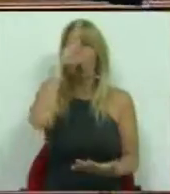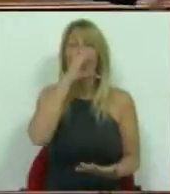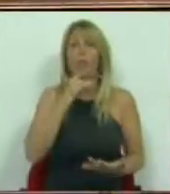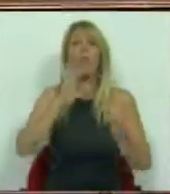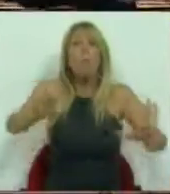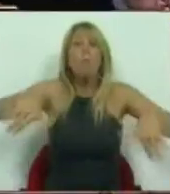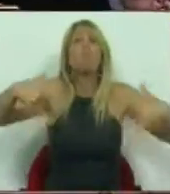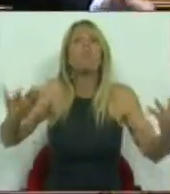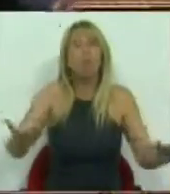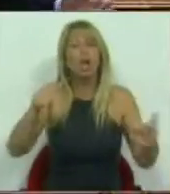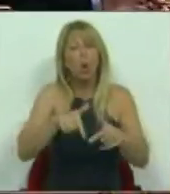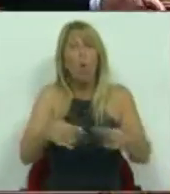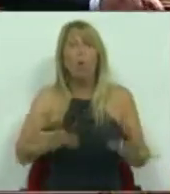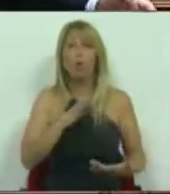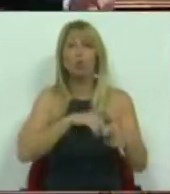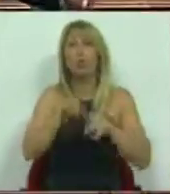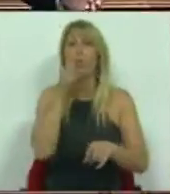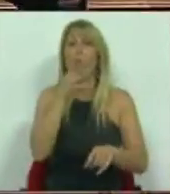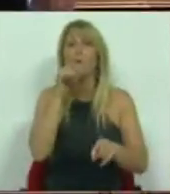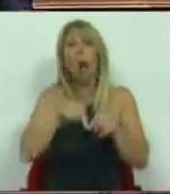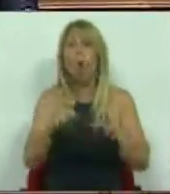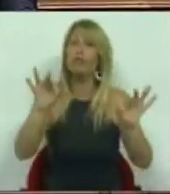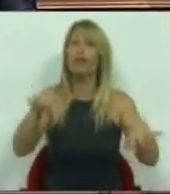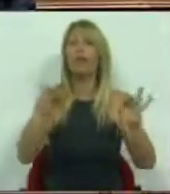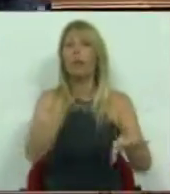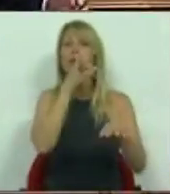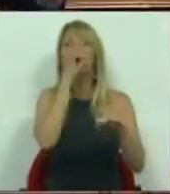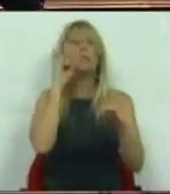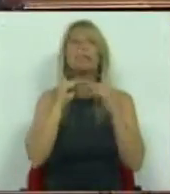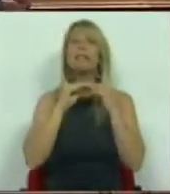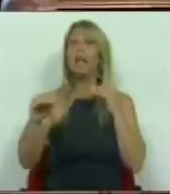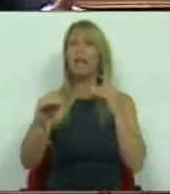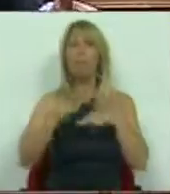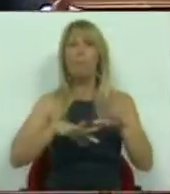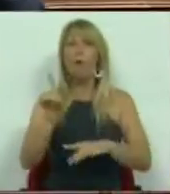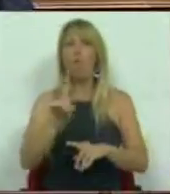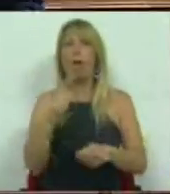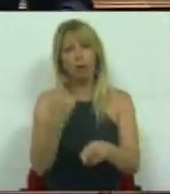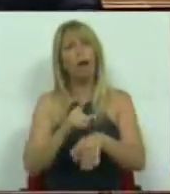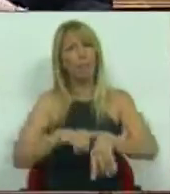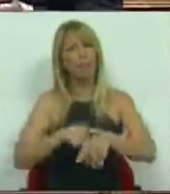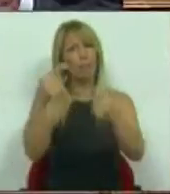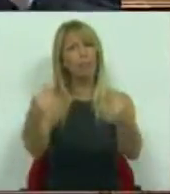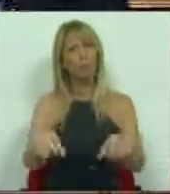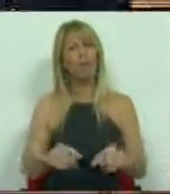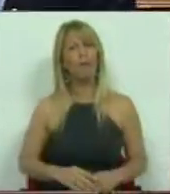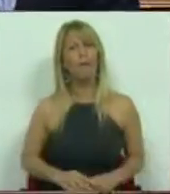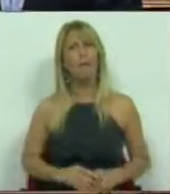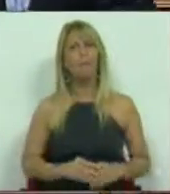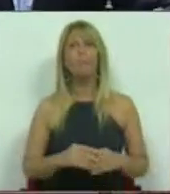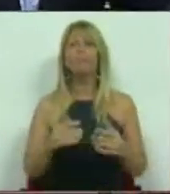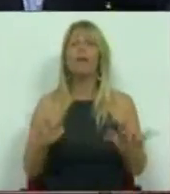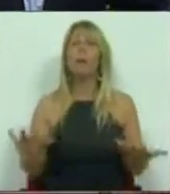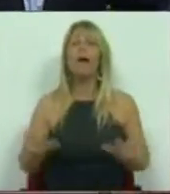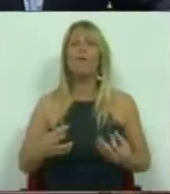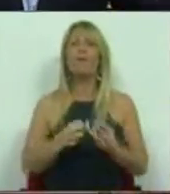o Sr. Deputado hoje aqui quebrasse o silêncio. Mas não o fez. Ainda está há tempo. A questão outra é a seguinte. O facto que